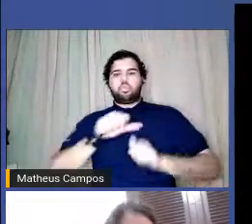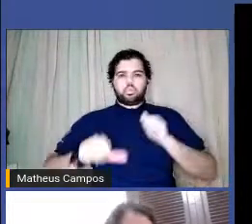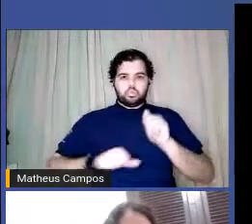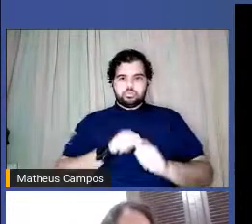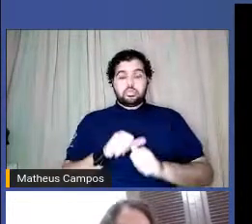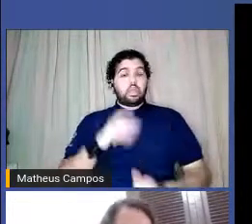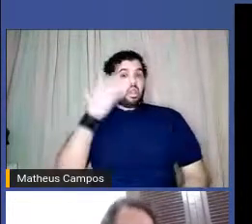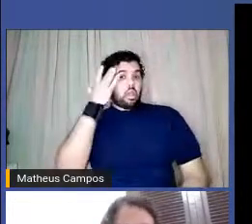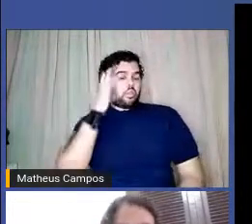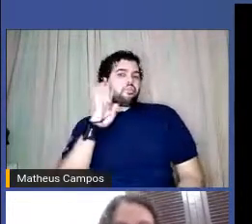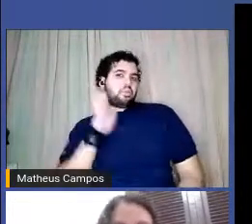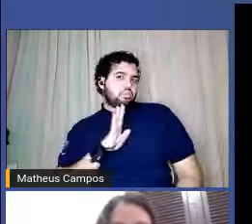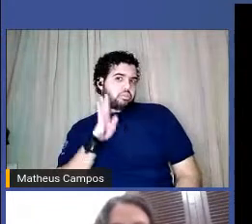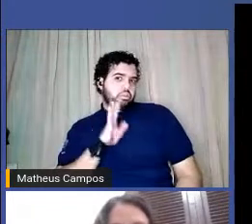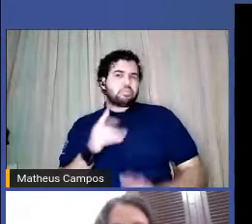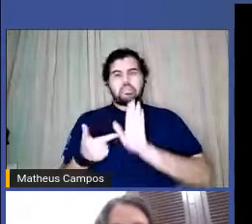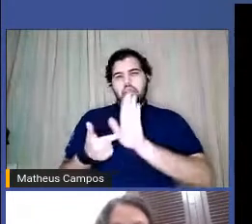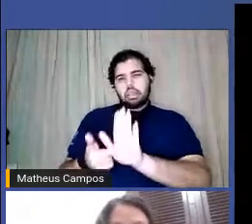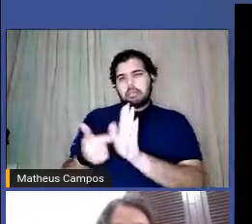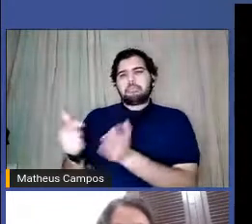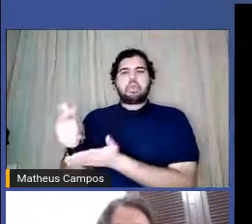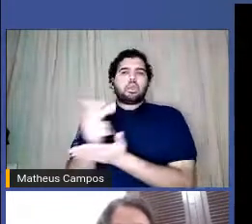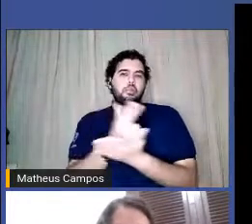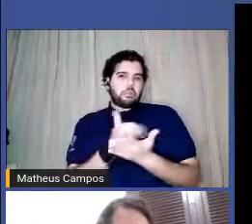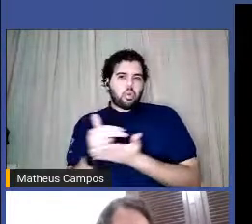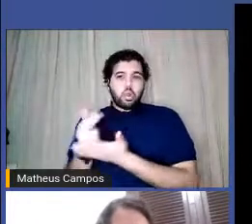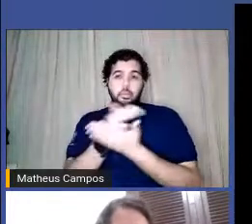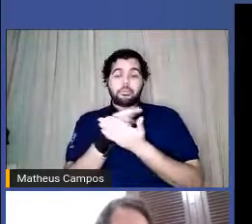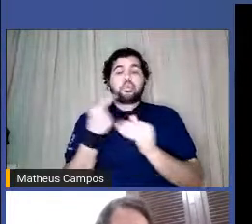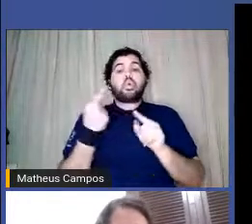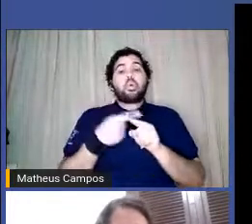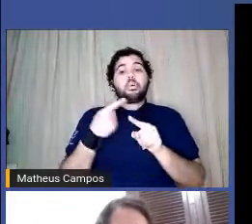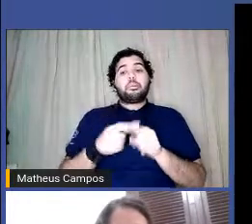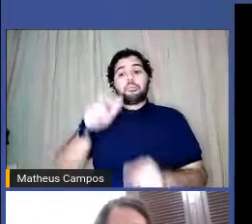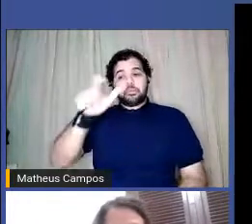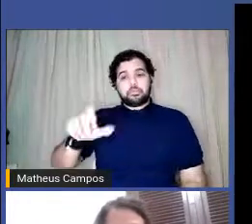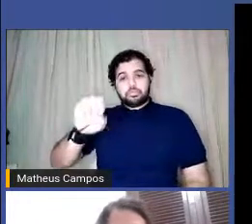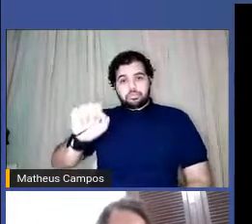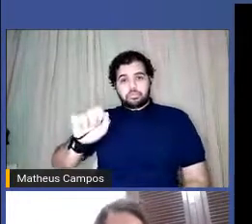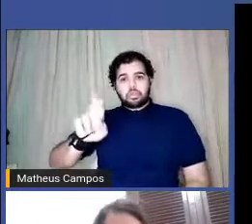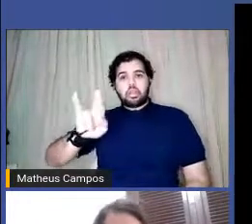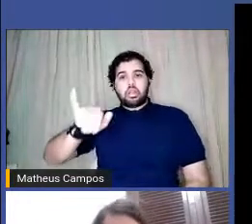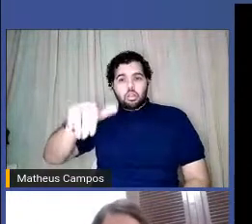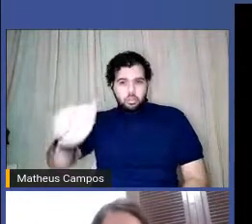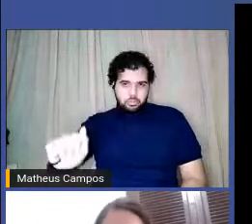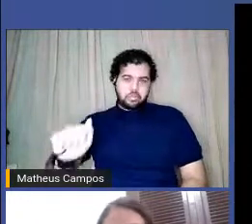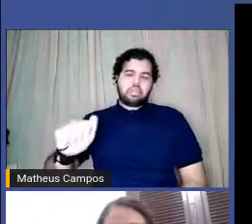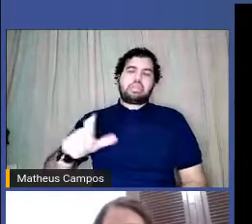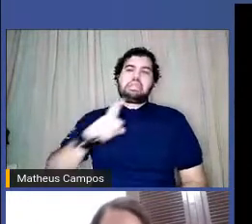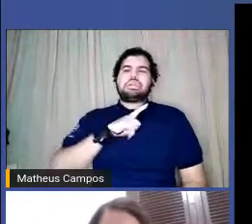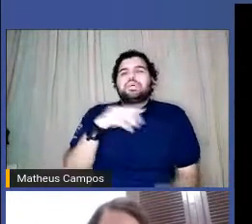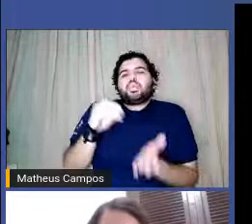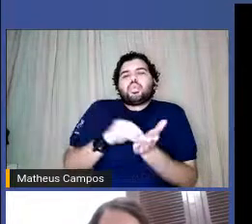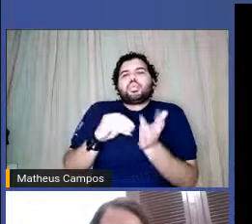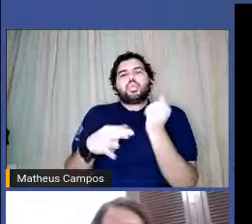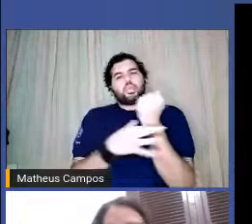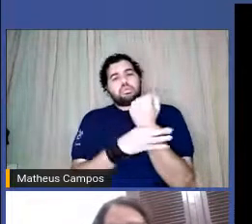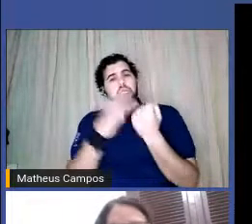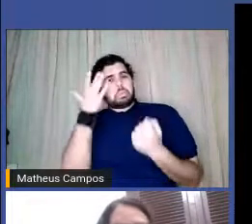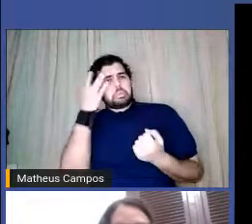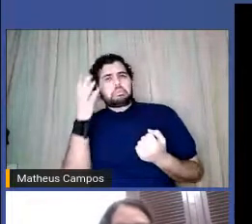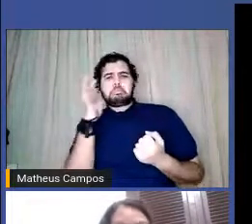achei bacana também trazer o desenho dela, porque a Sablina, ela tinha uma insegurança, não sei se ela está aqui,